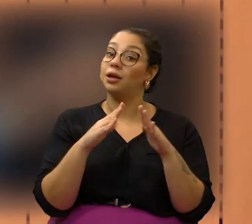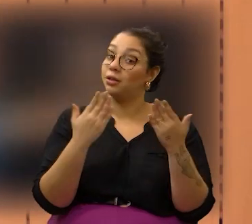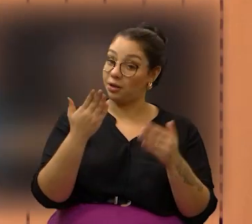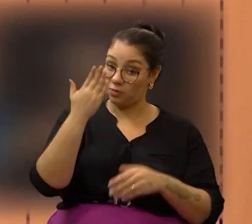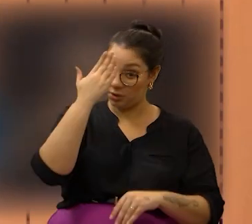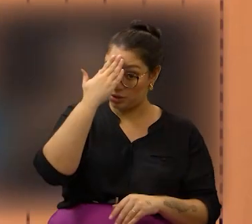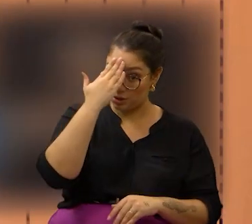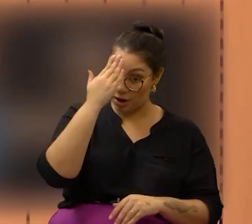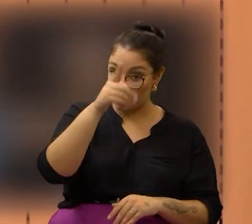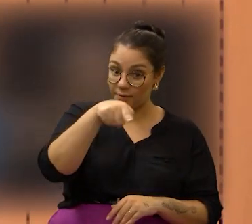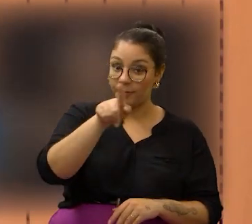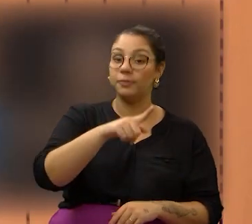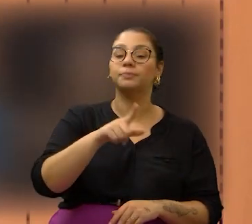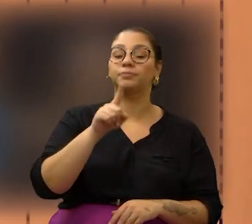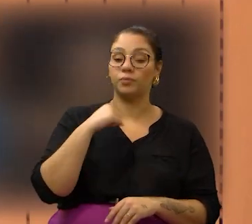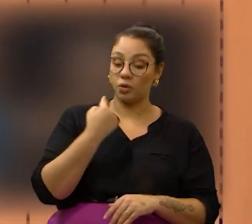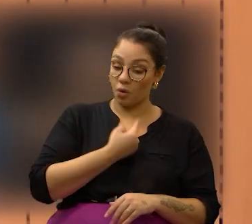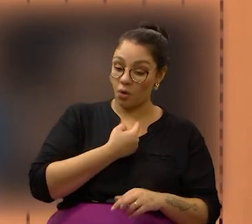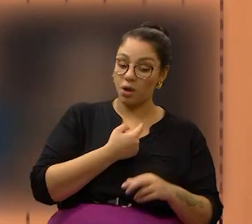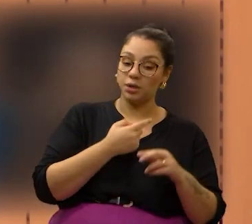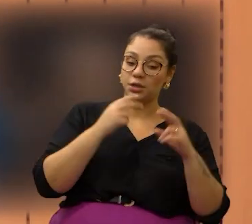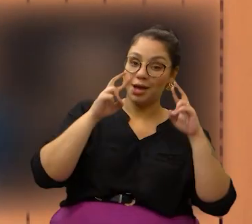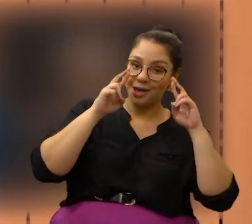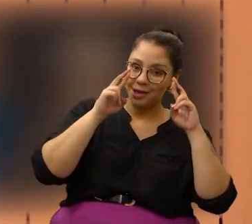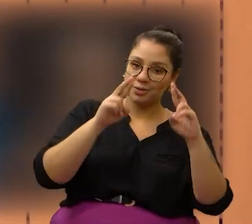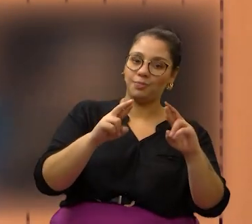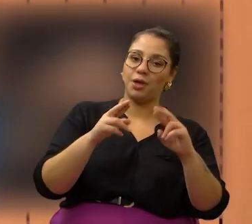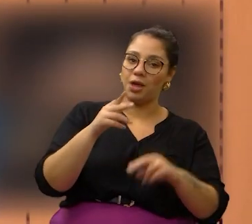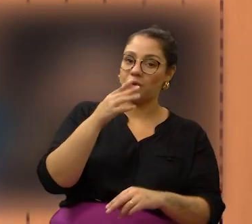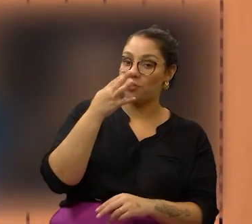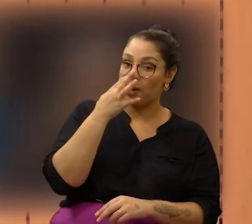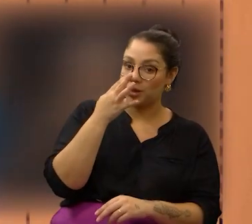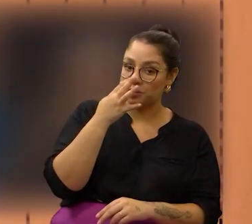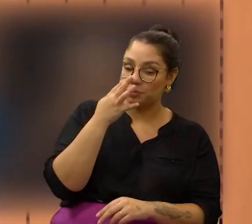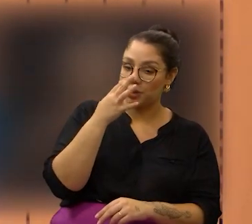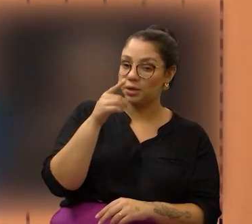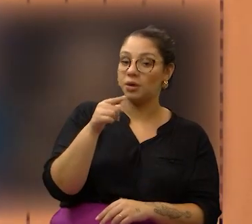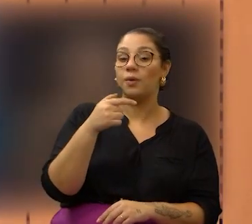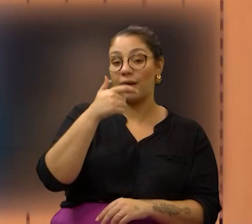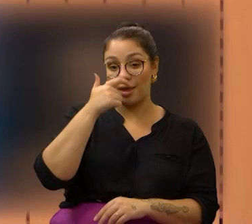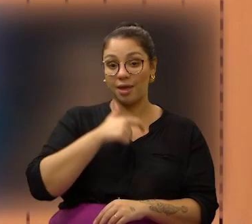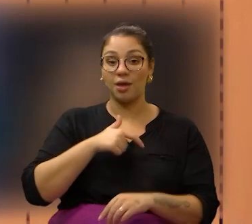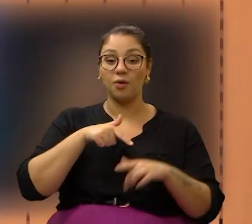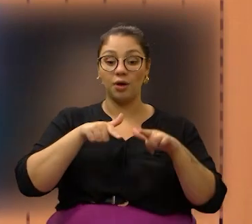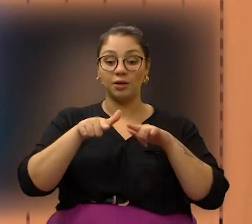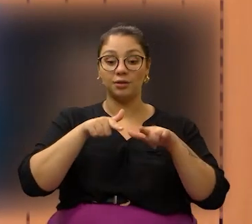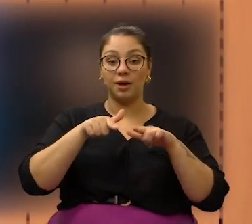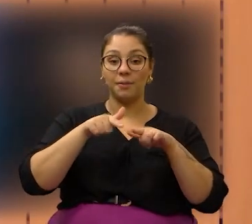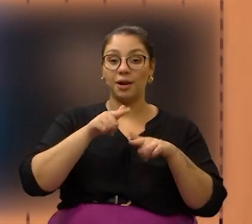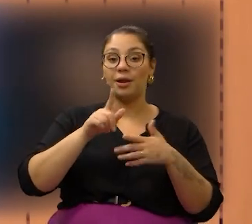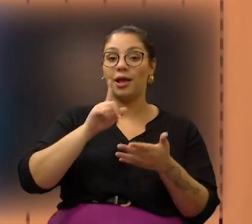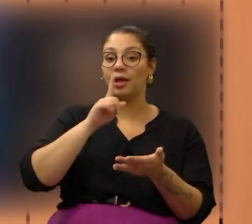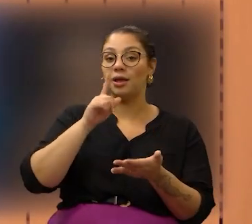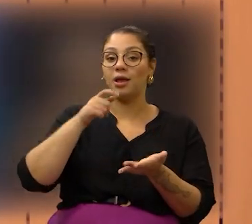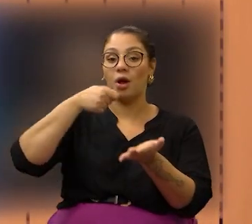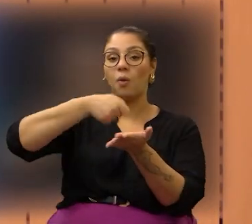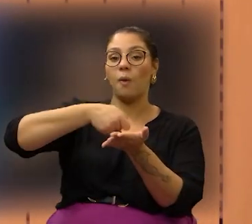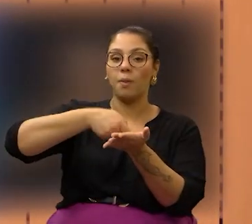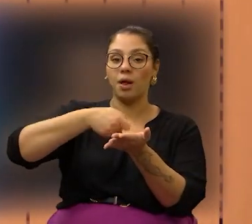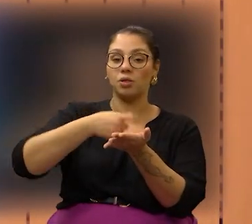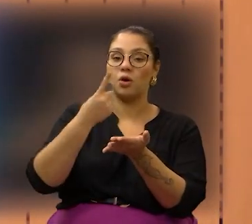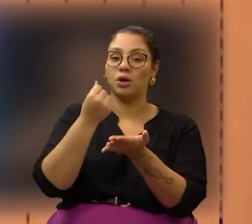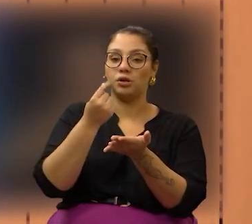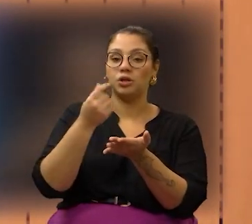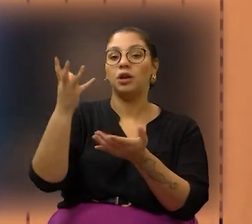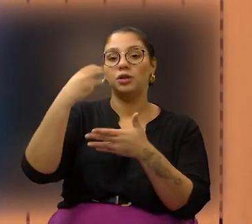Então, saibam que vocês têm o respeito nosso, têm nossa admiração. Eu trabalhei de cobrador, sem a importância, vereador